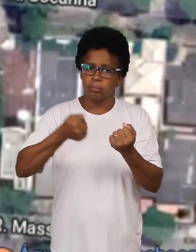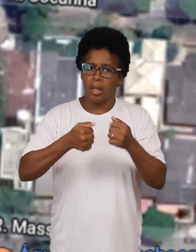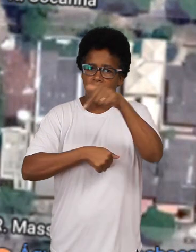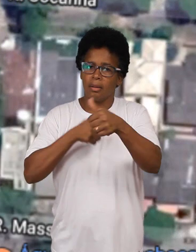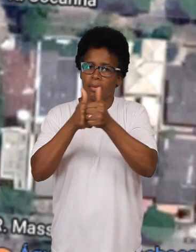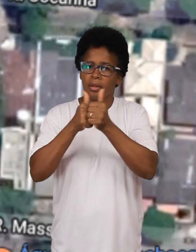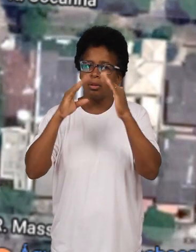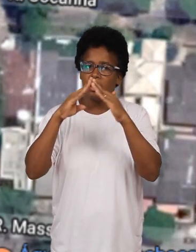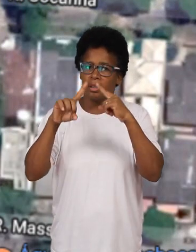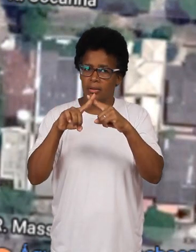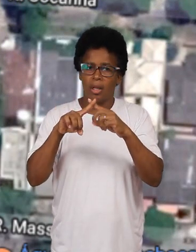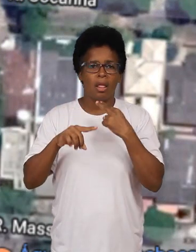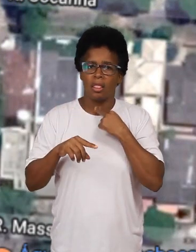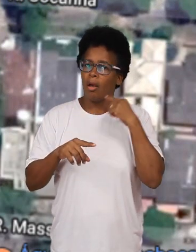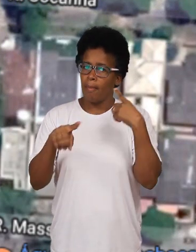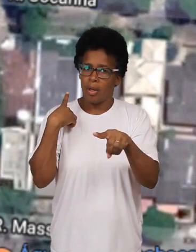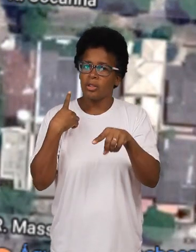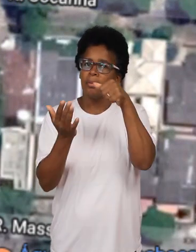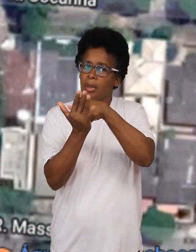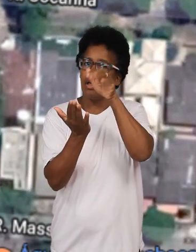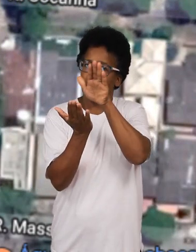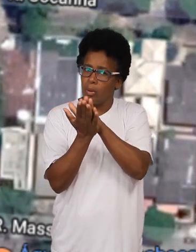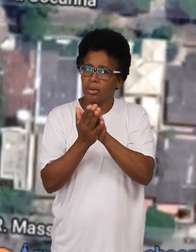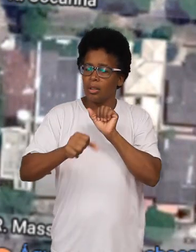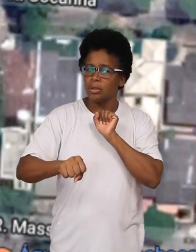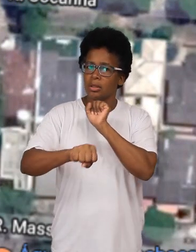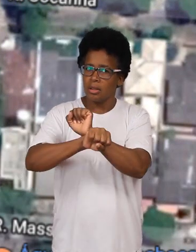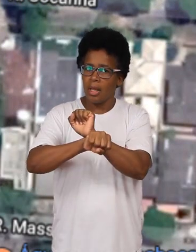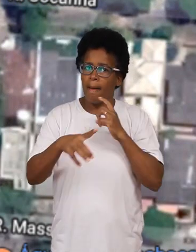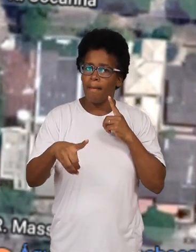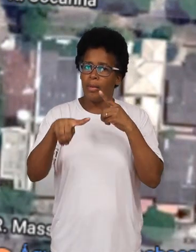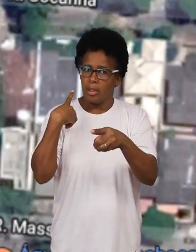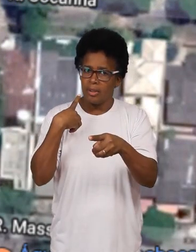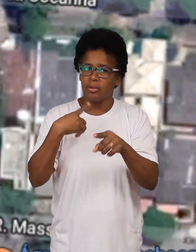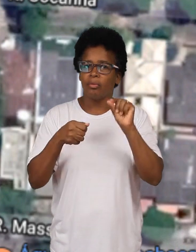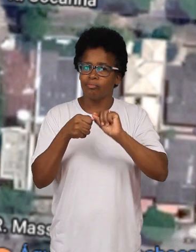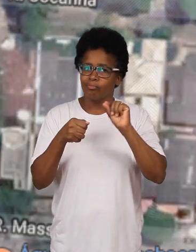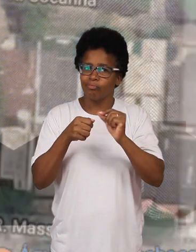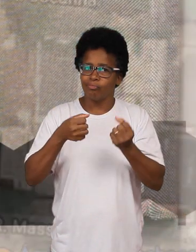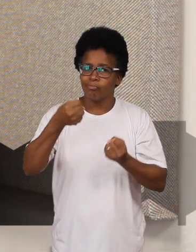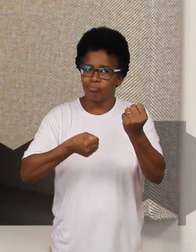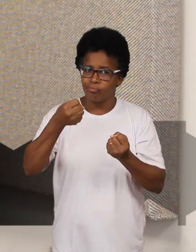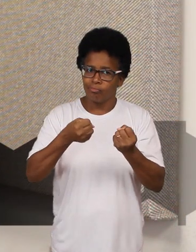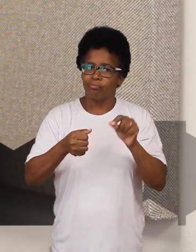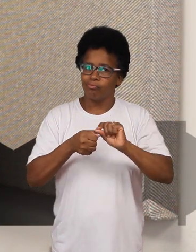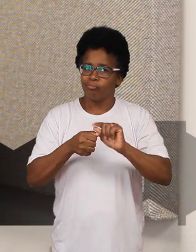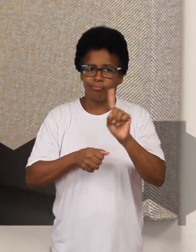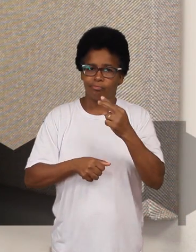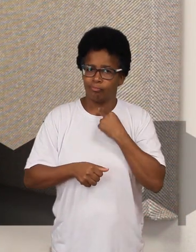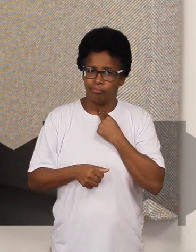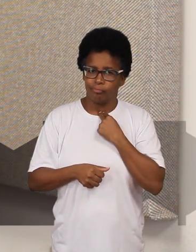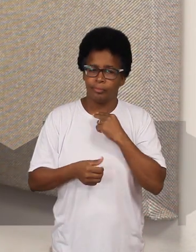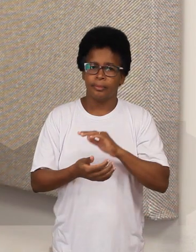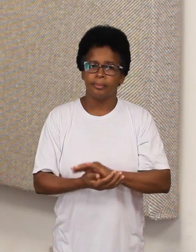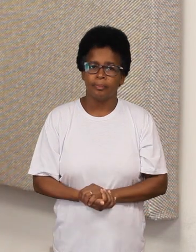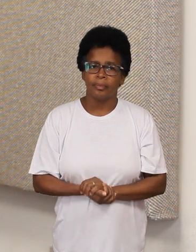ao transitar pelas ruas Pituba e Piau para não ser multado por estacionar em local proibido ou impedir a fluidez